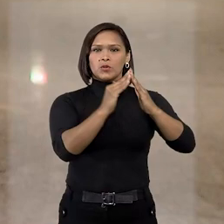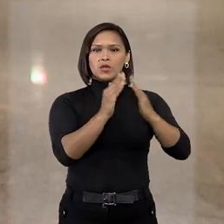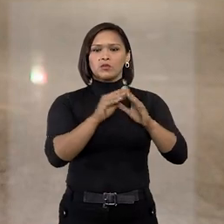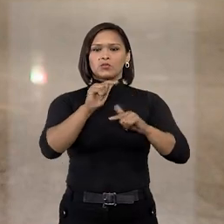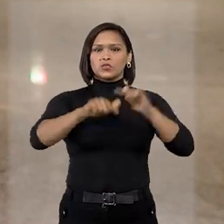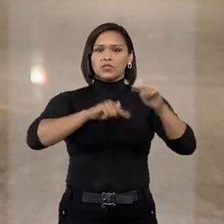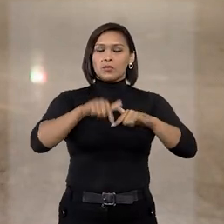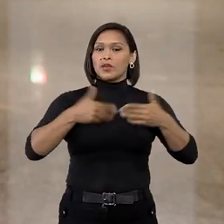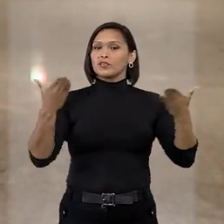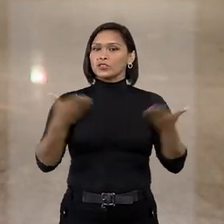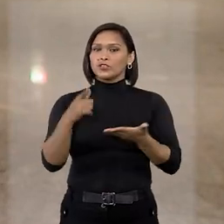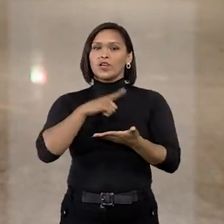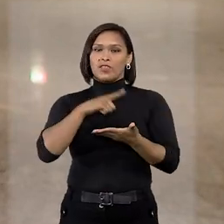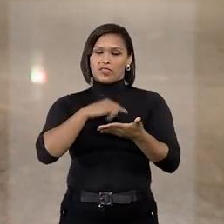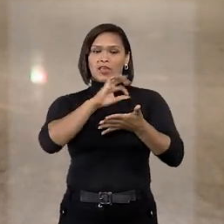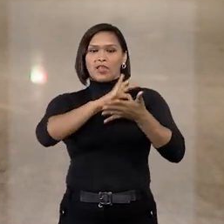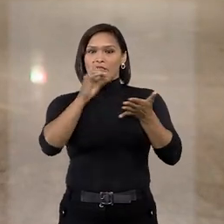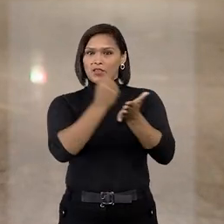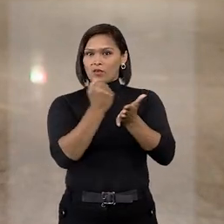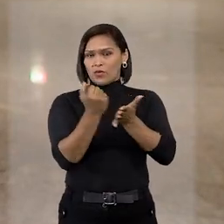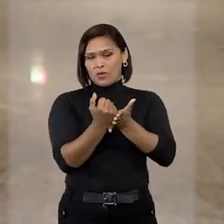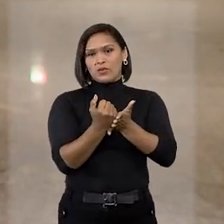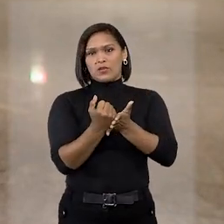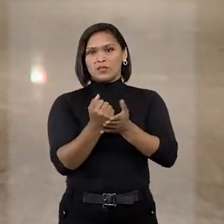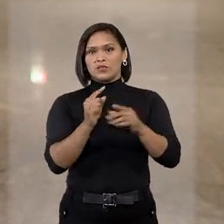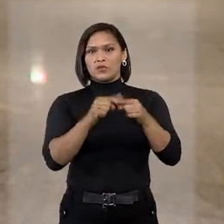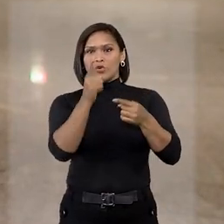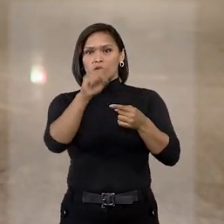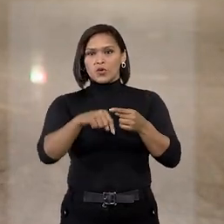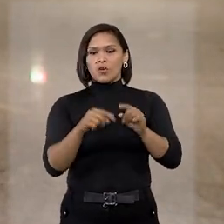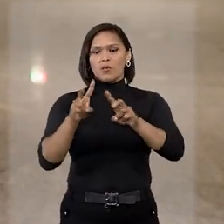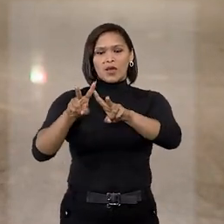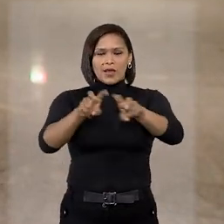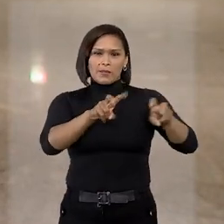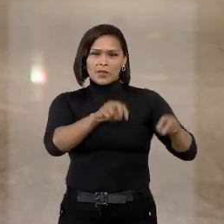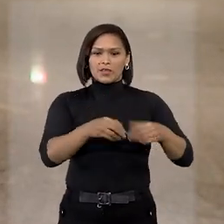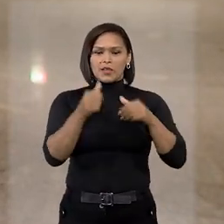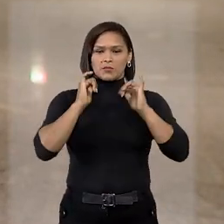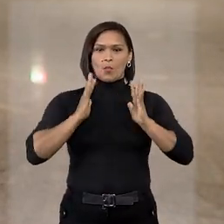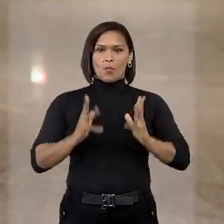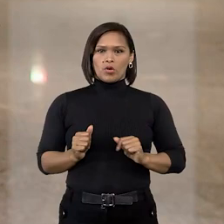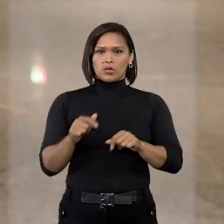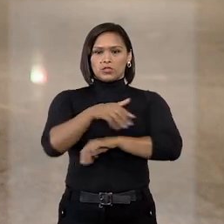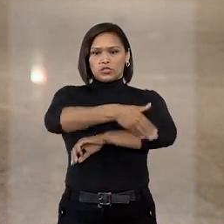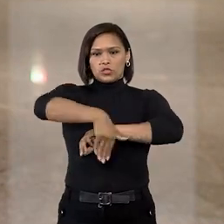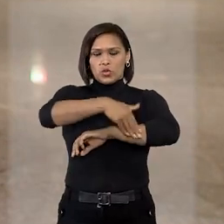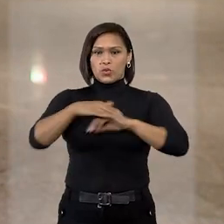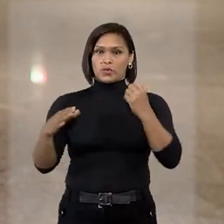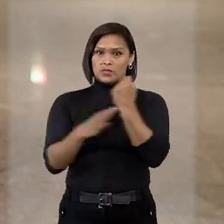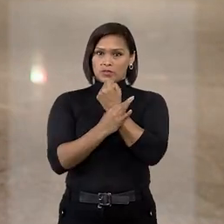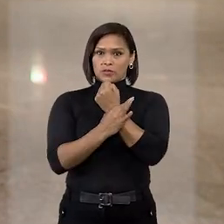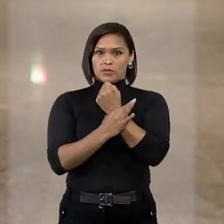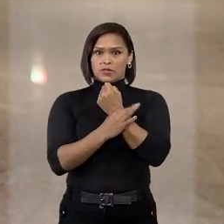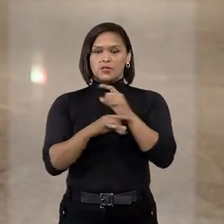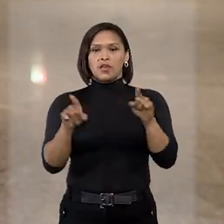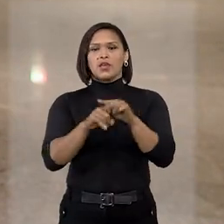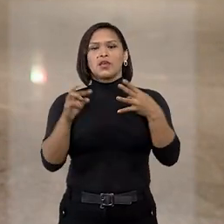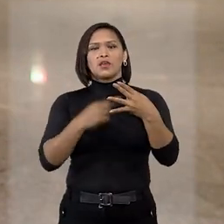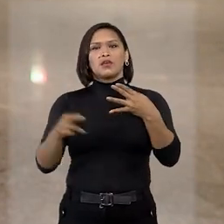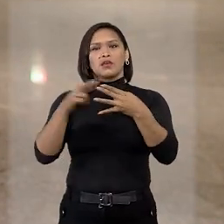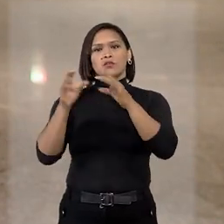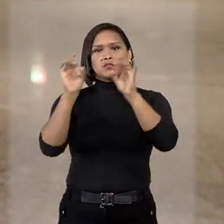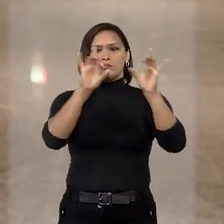por serviços que já eram prestados pelo poder público, como capinagem, limpeza de rua e segurança. Em recurso